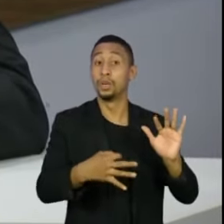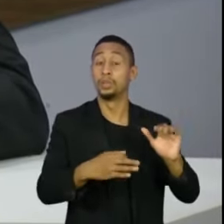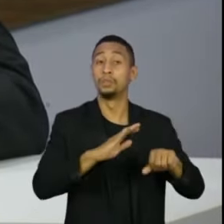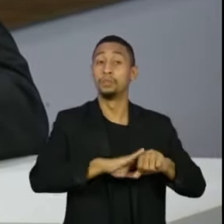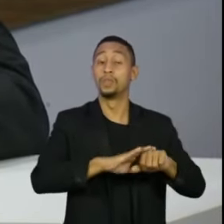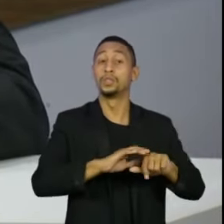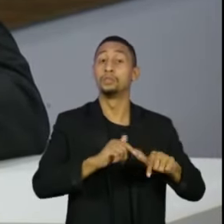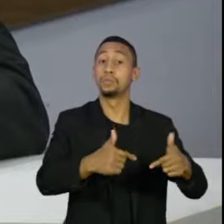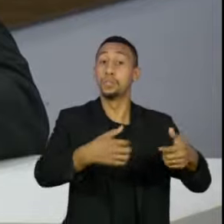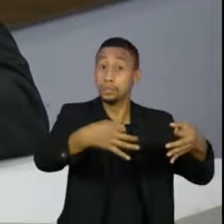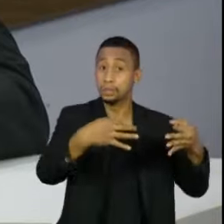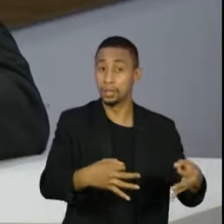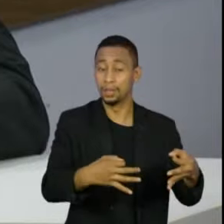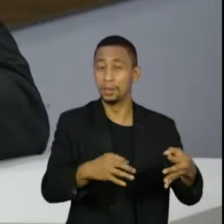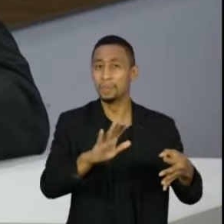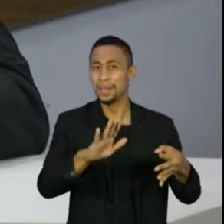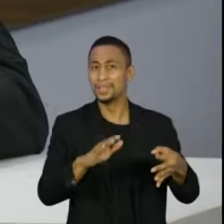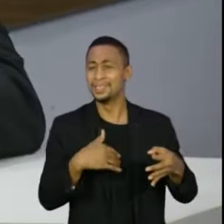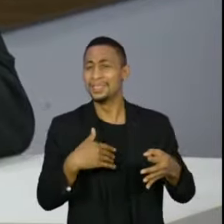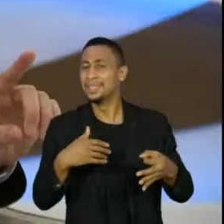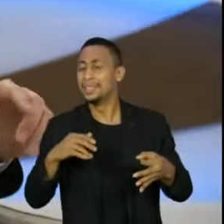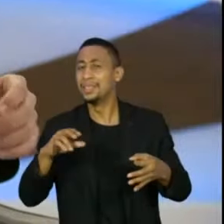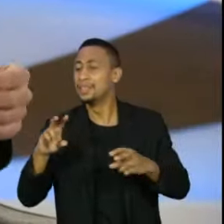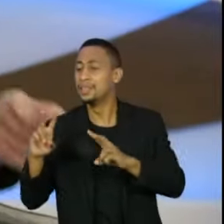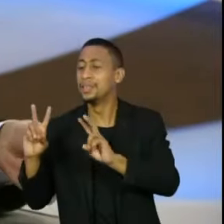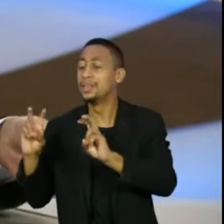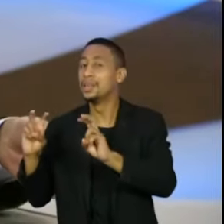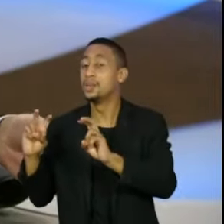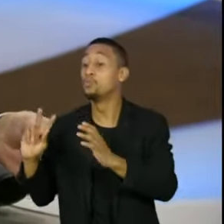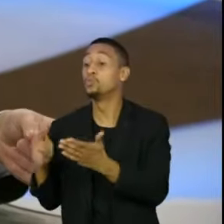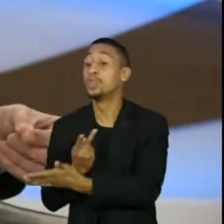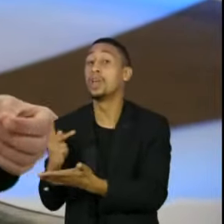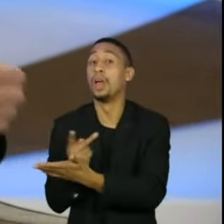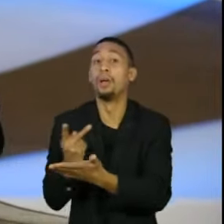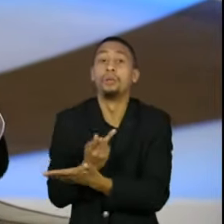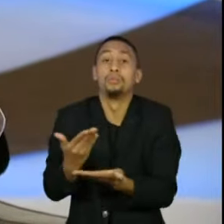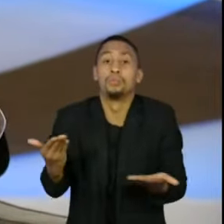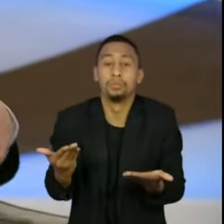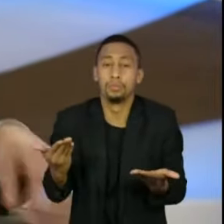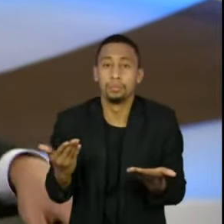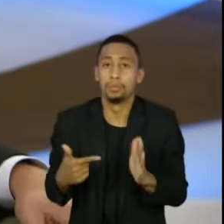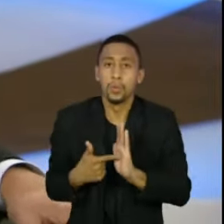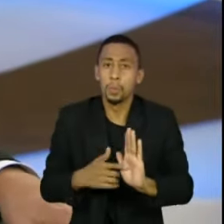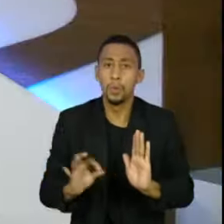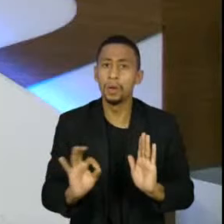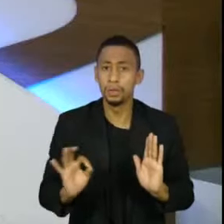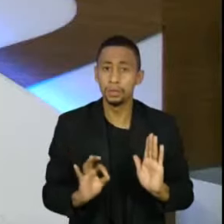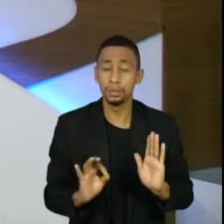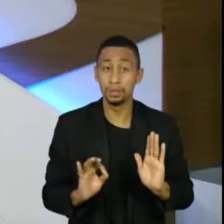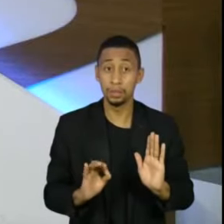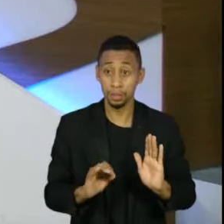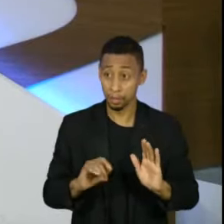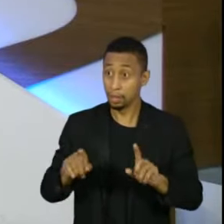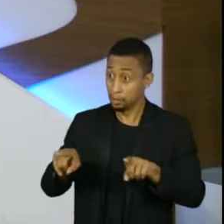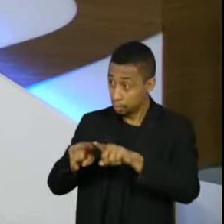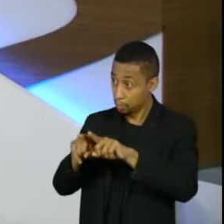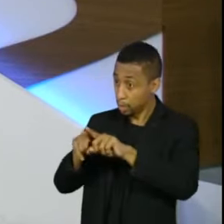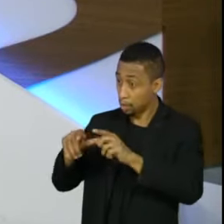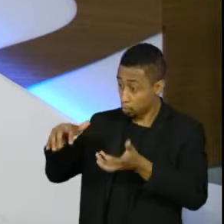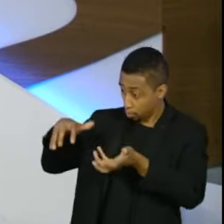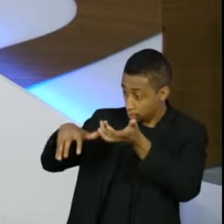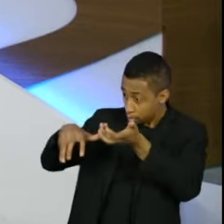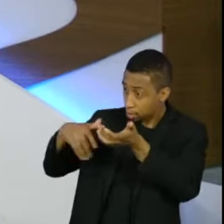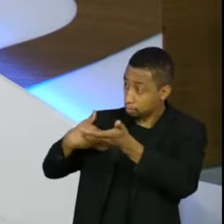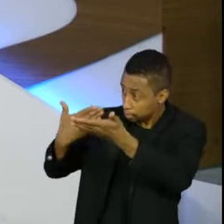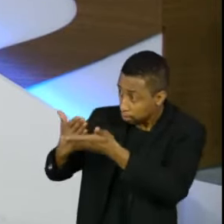erros do presidente e do governo? Não só do governo, acertos do Congresso também, porque são iniciativas do Congresso. Mas o senhor sempre colocou o Ministério da